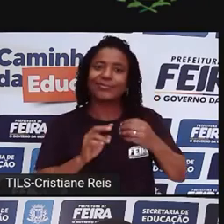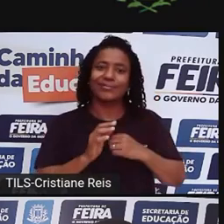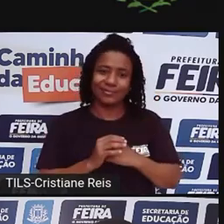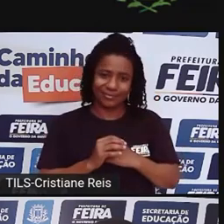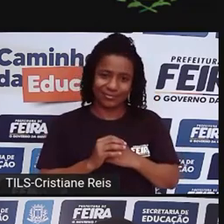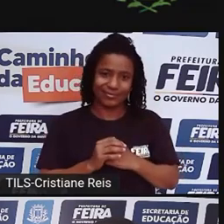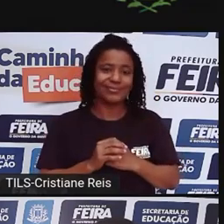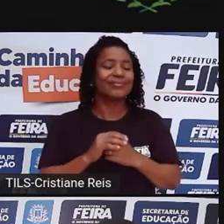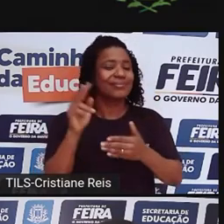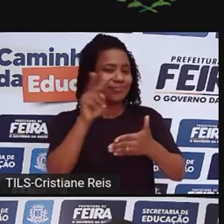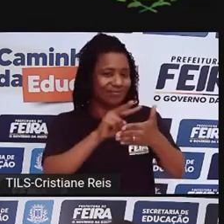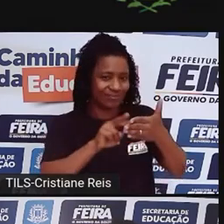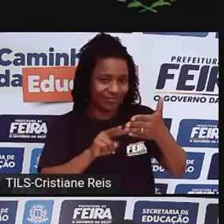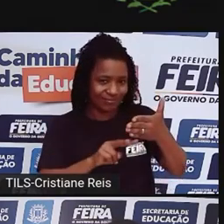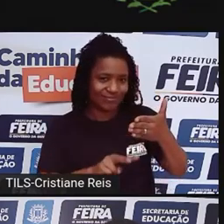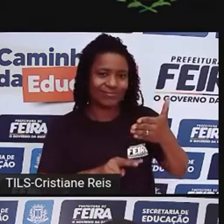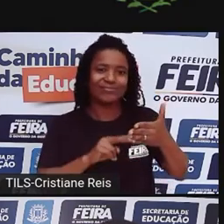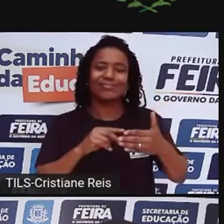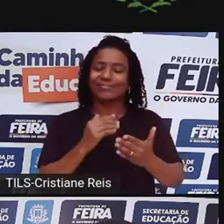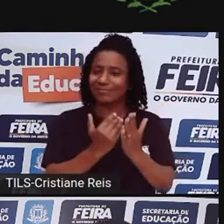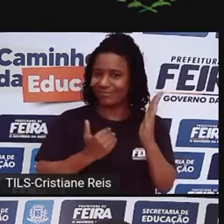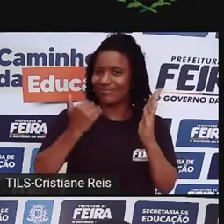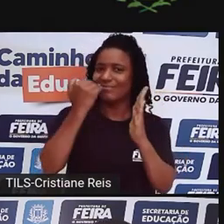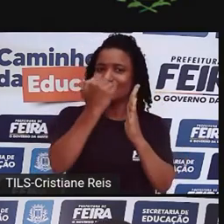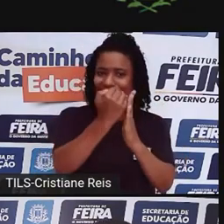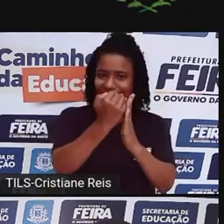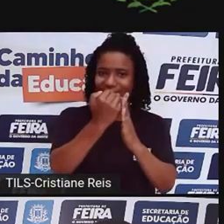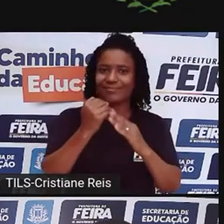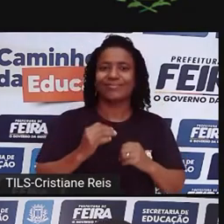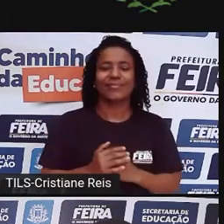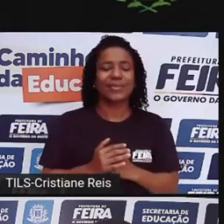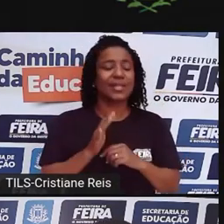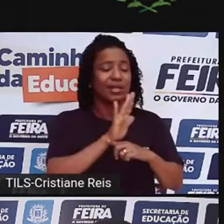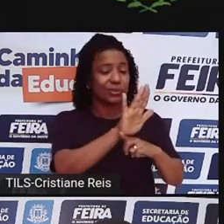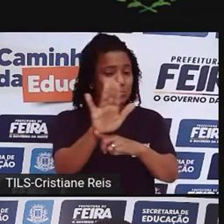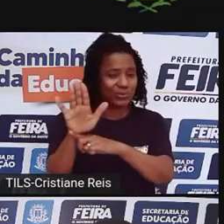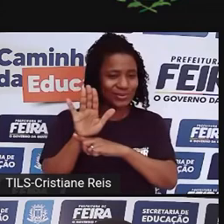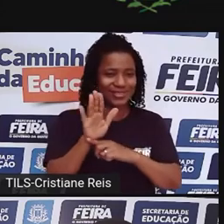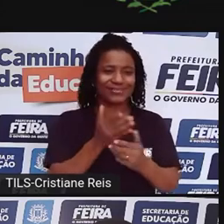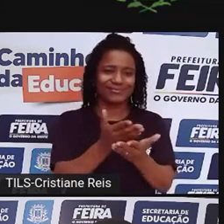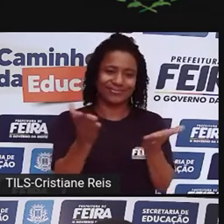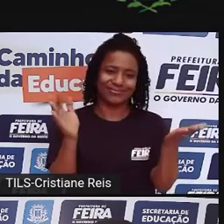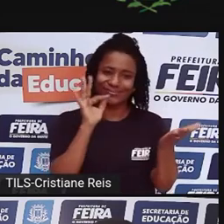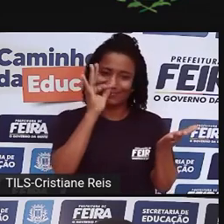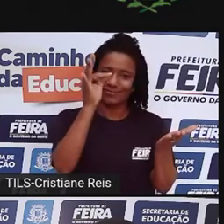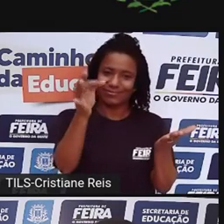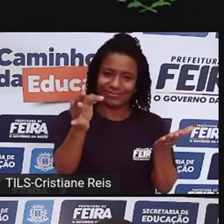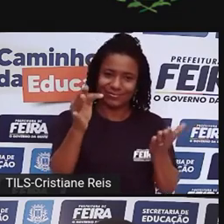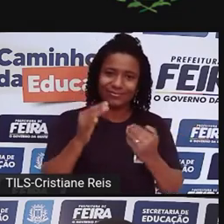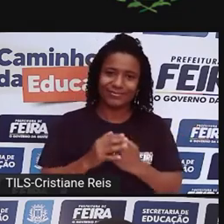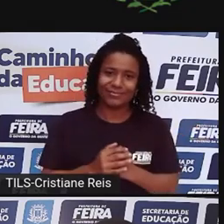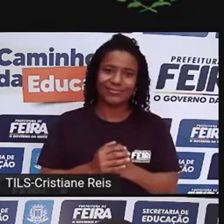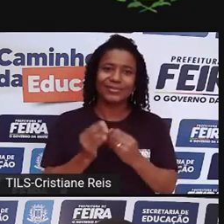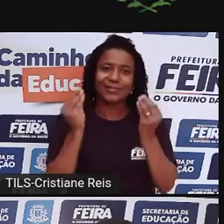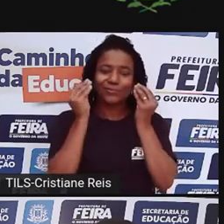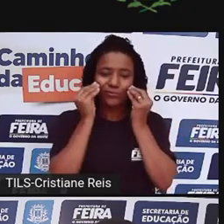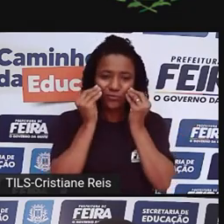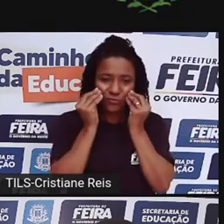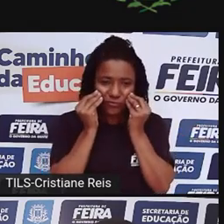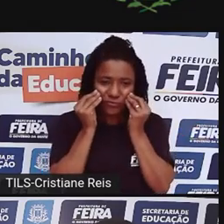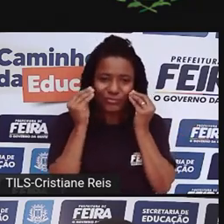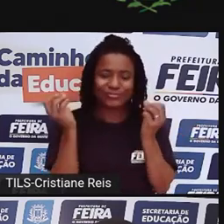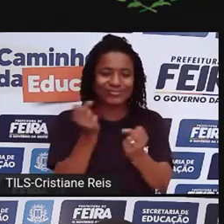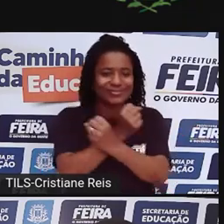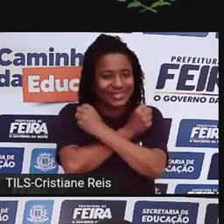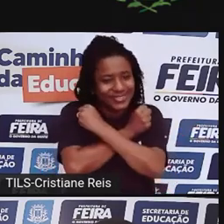vida de vocês, e mais leitura, viu? acho que com certeza isso vai fazer uma grande diferença no futuro. Beijos, abraços, novamente agradeço